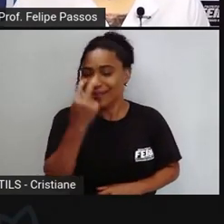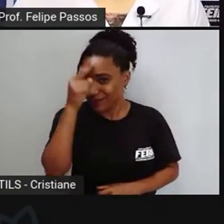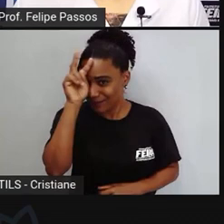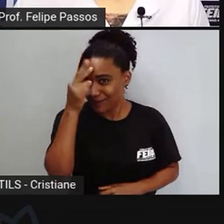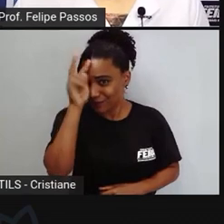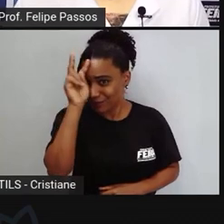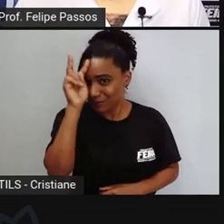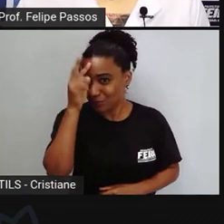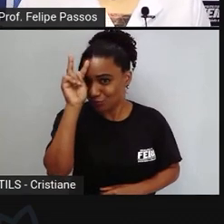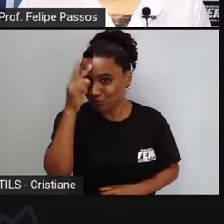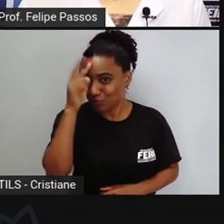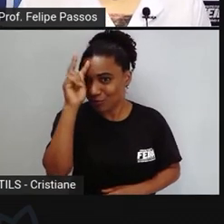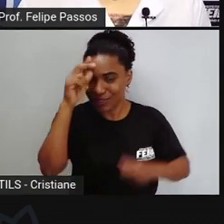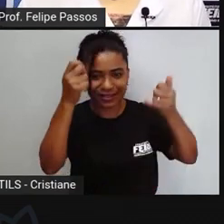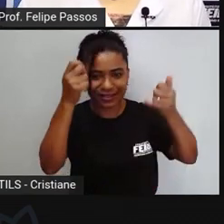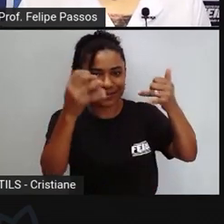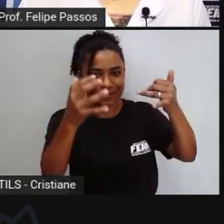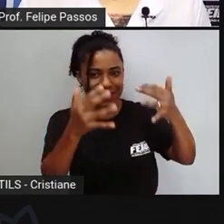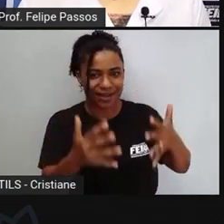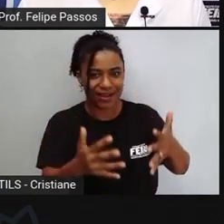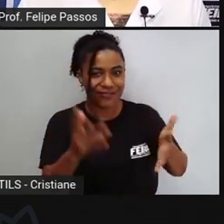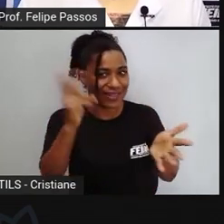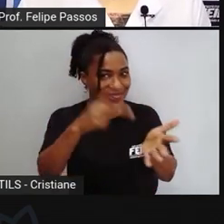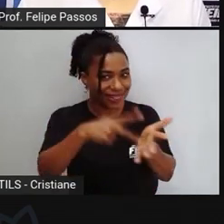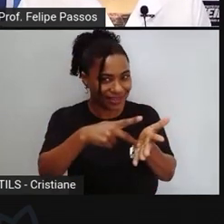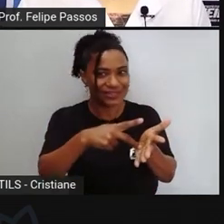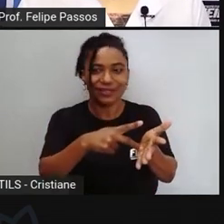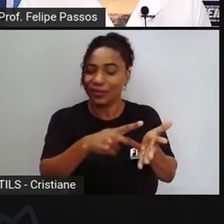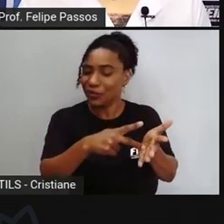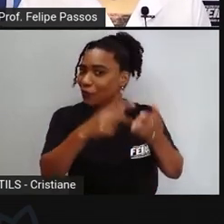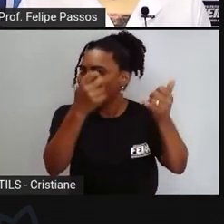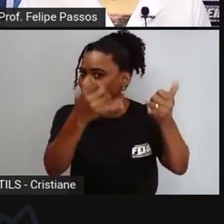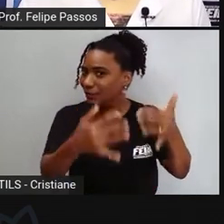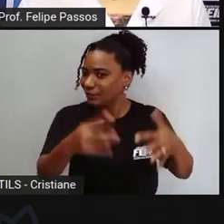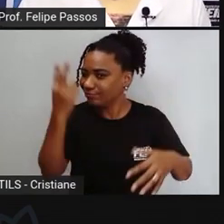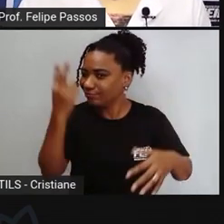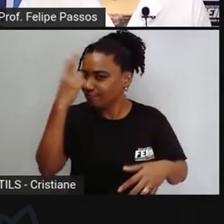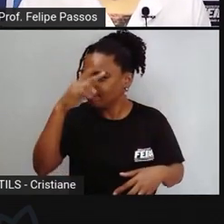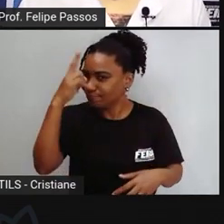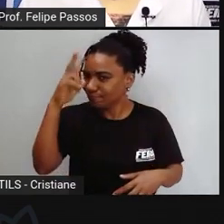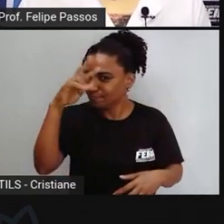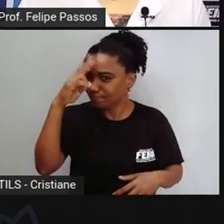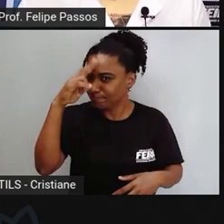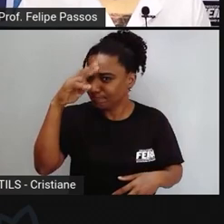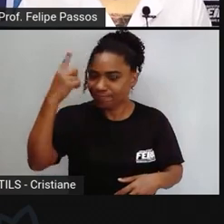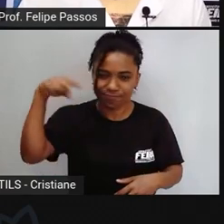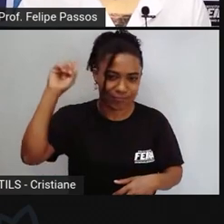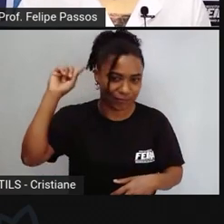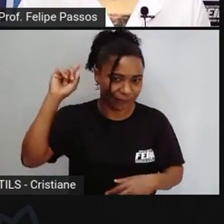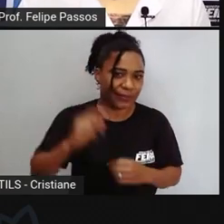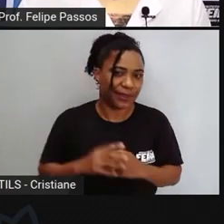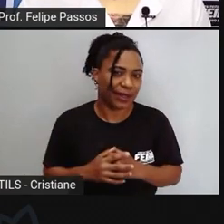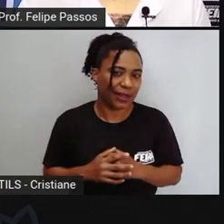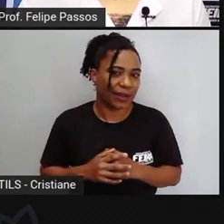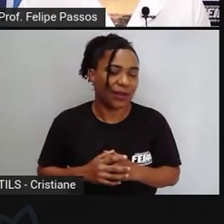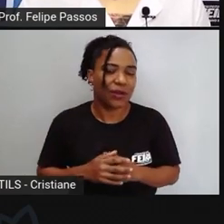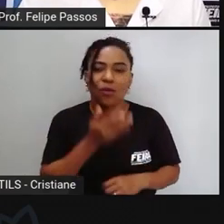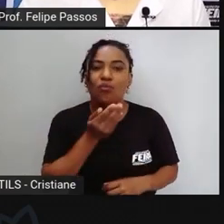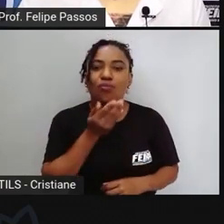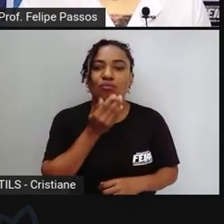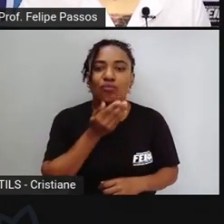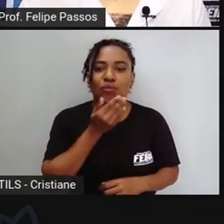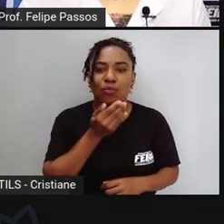fatos reais. Um dia, recebemos um cientista de renome internacional